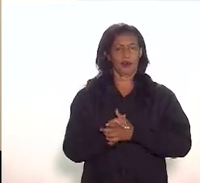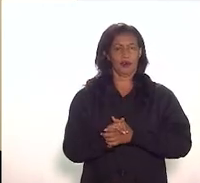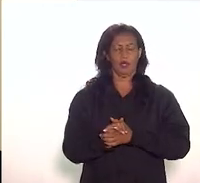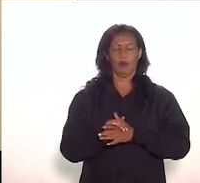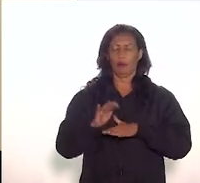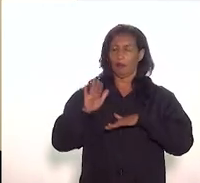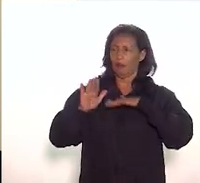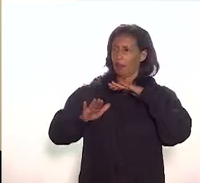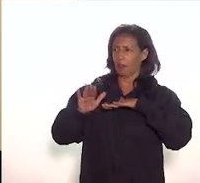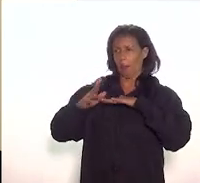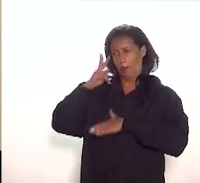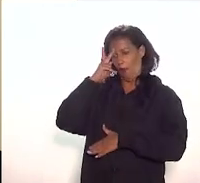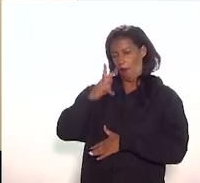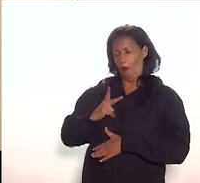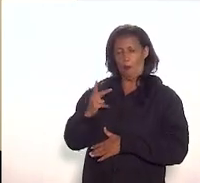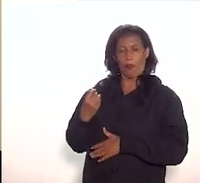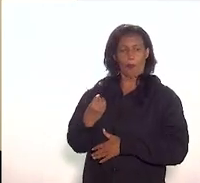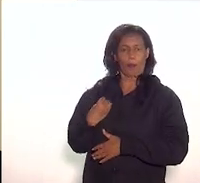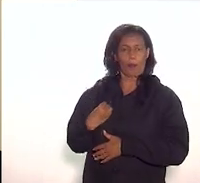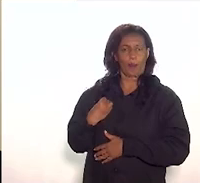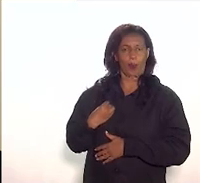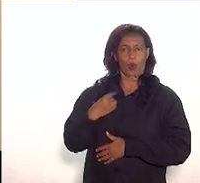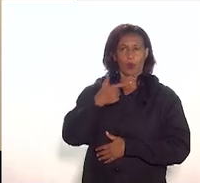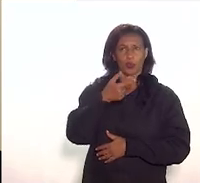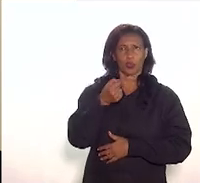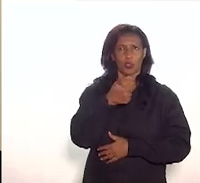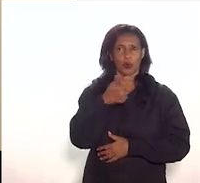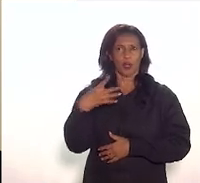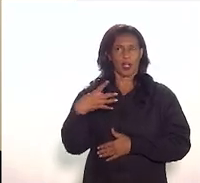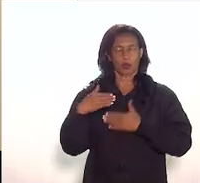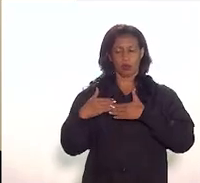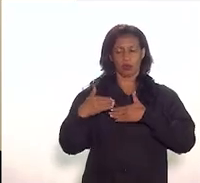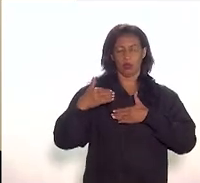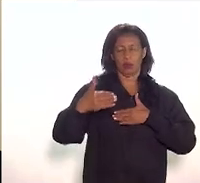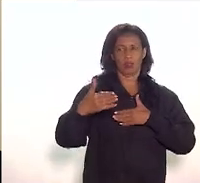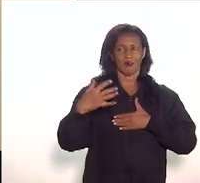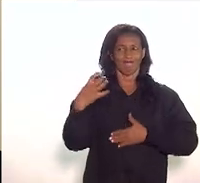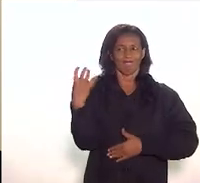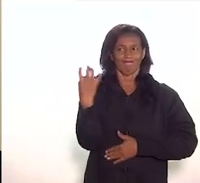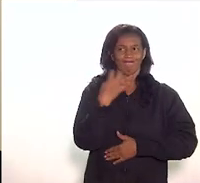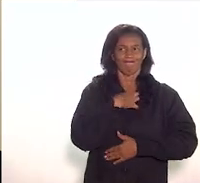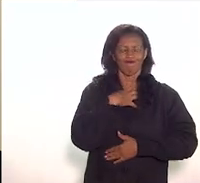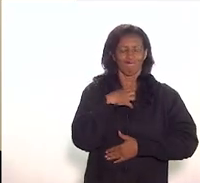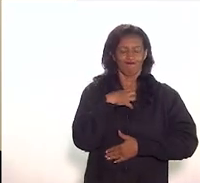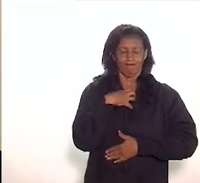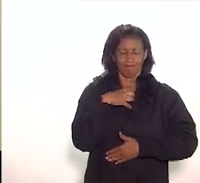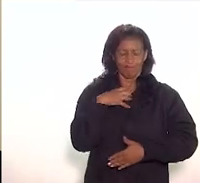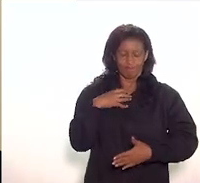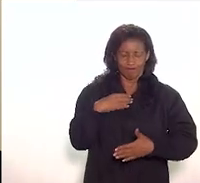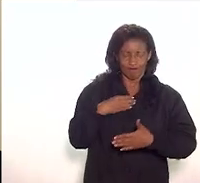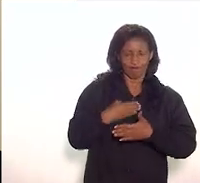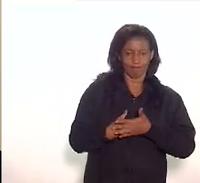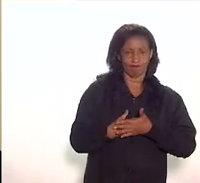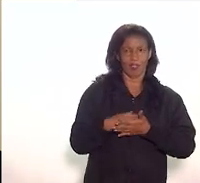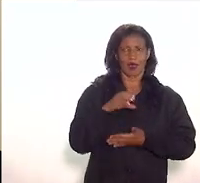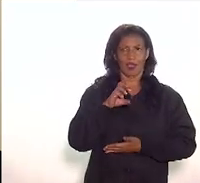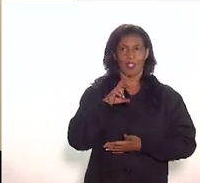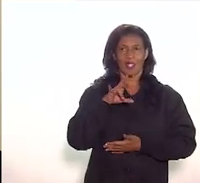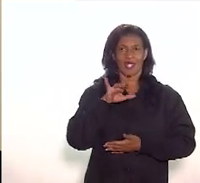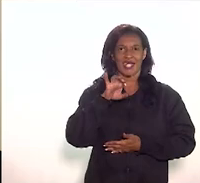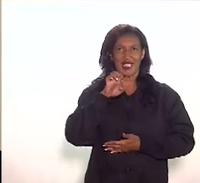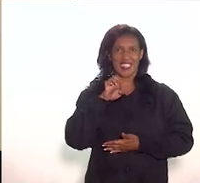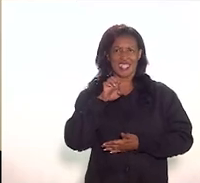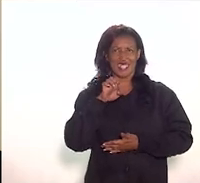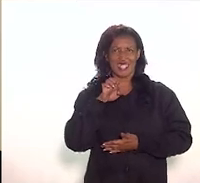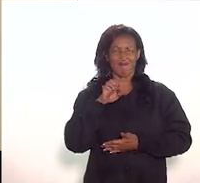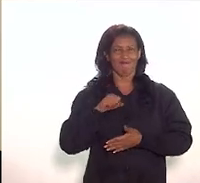independentes com iniciativa privada de 2014 em diante eu passei a sentir de perto a crise econômica como